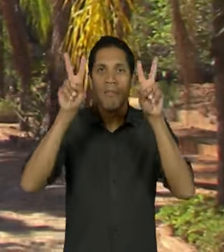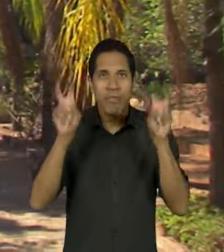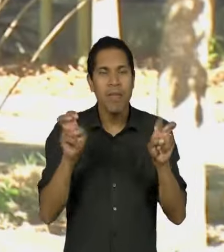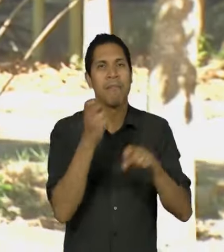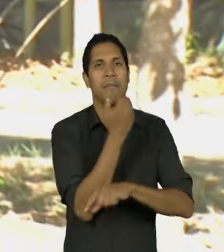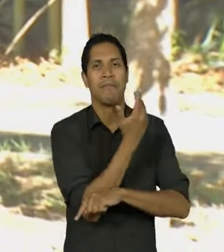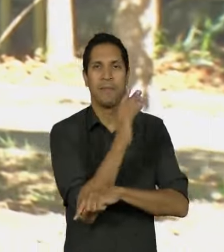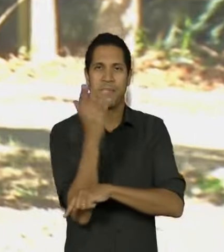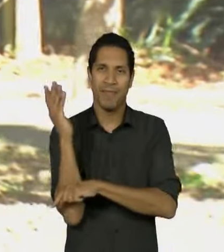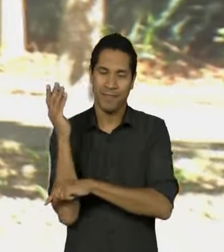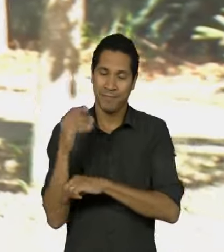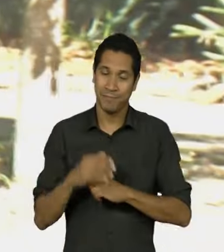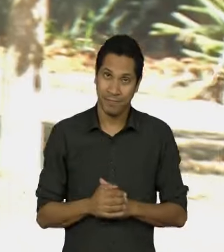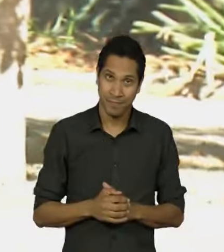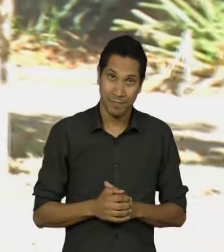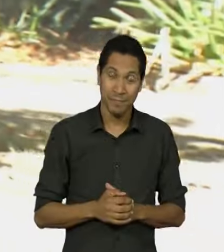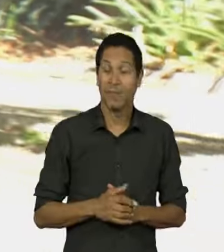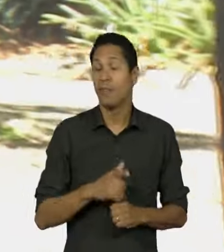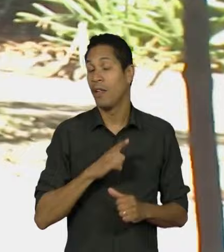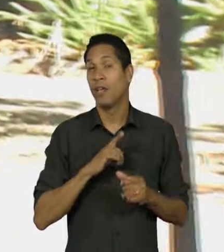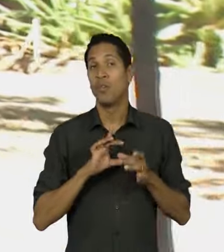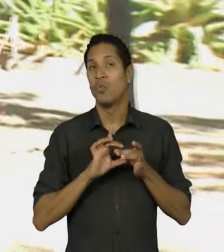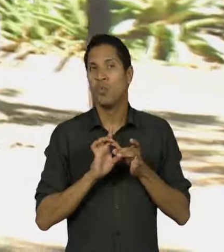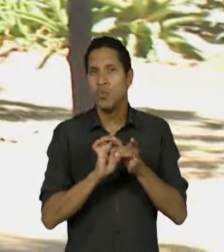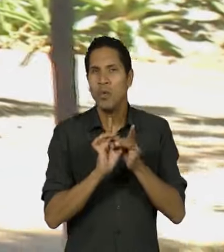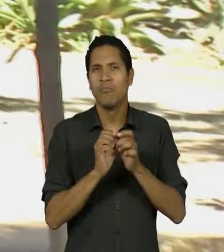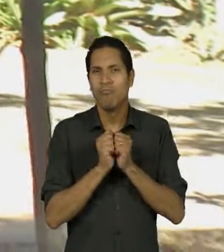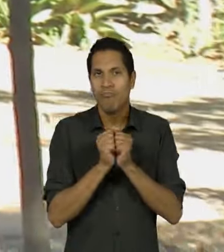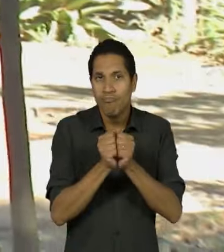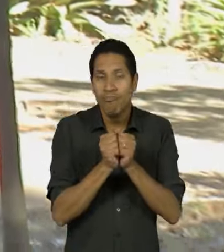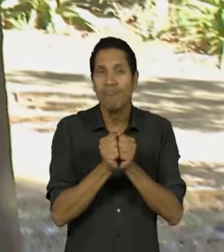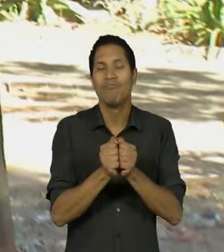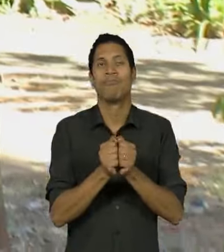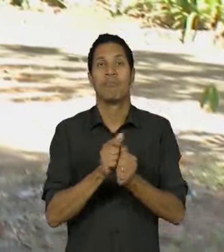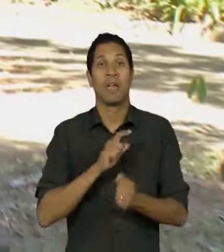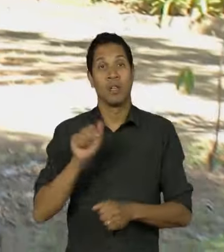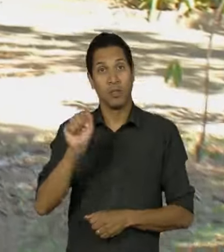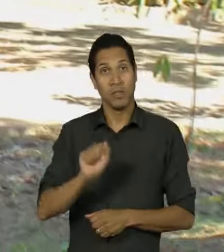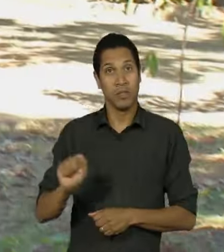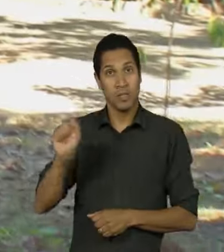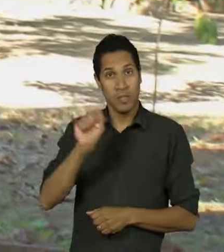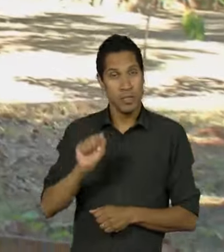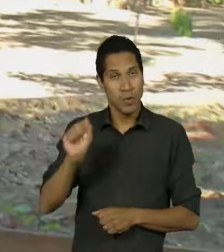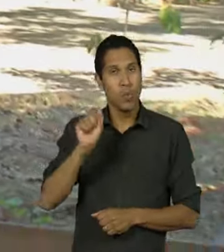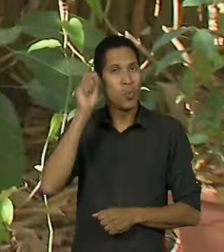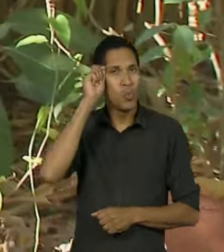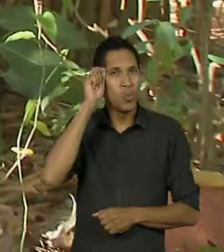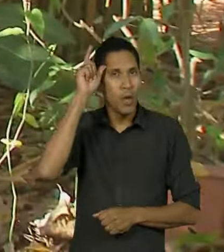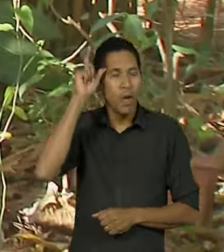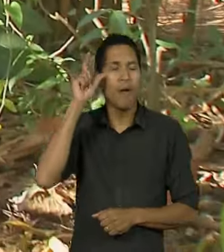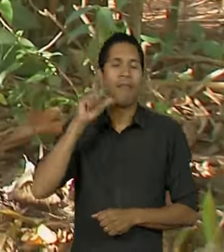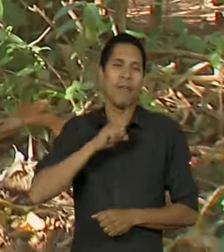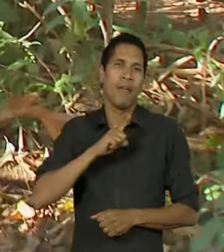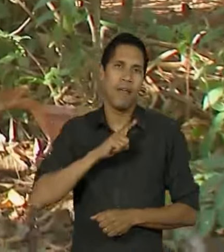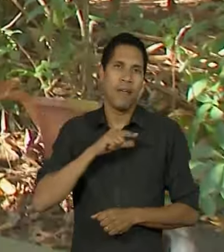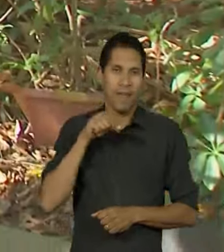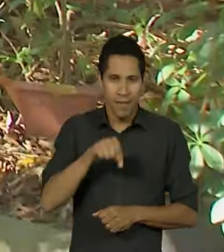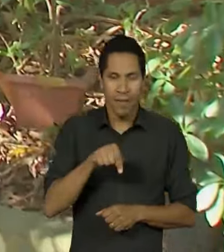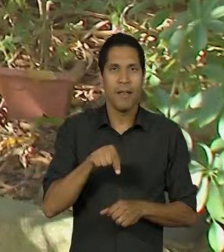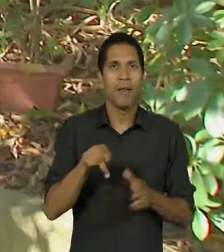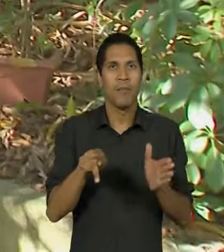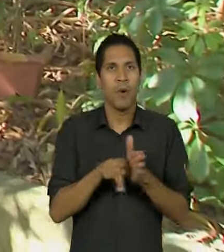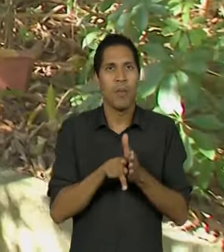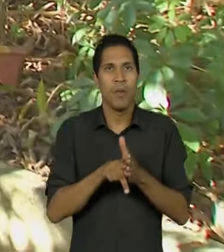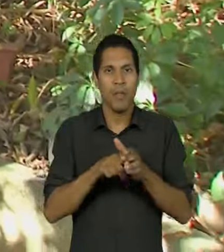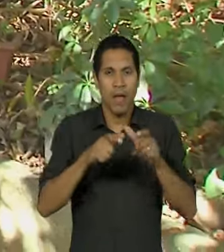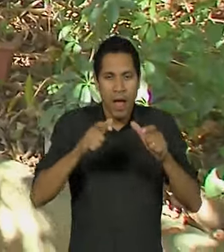ambiente. A Áurea Fortes, por exemplo, representa a Associação Letraria Cultural que tem na Horta um ponto de